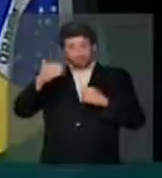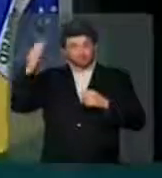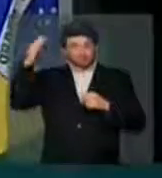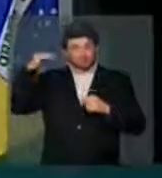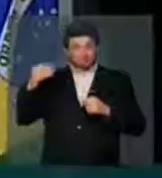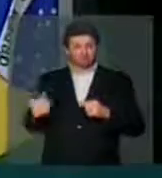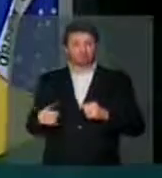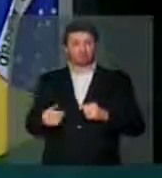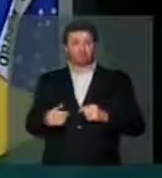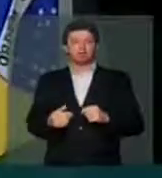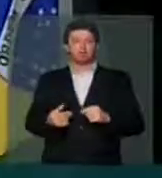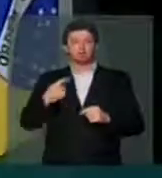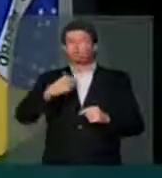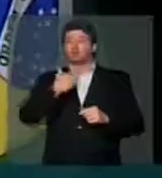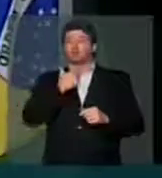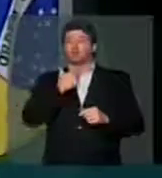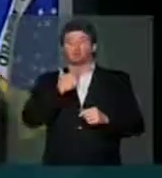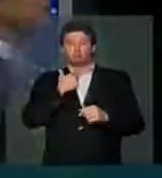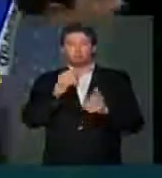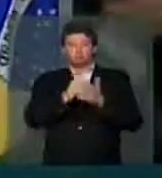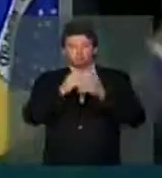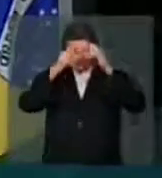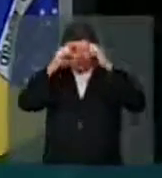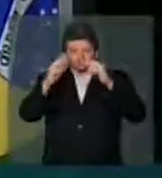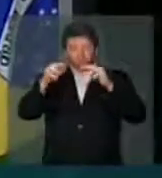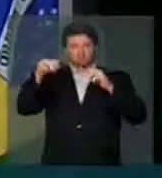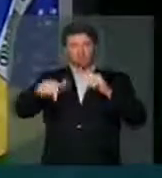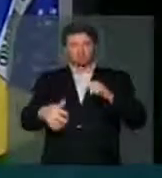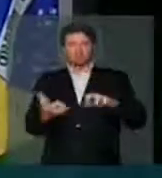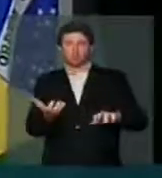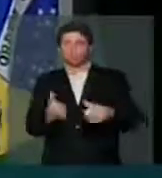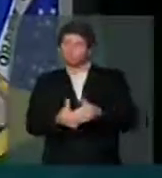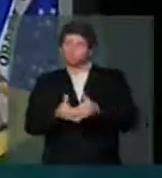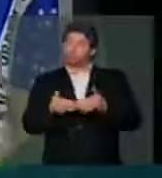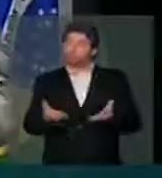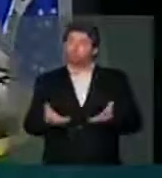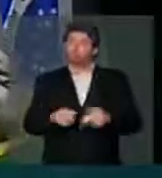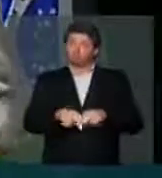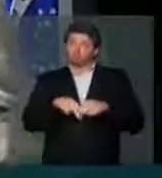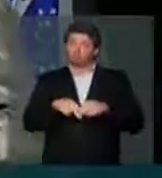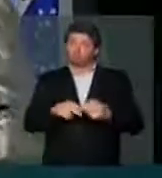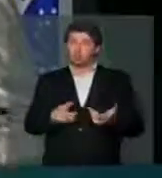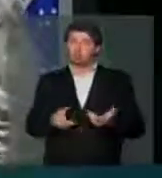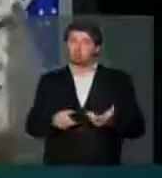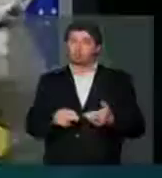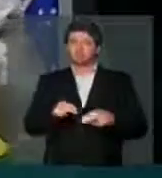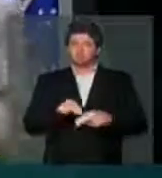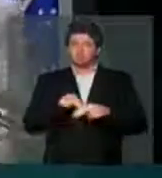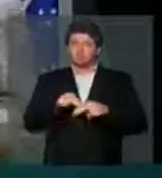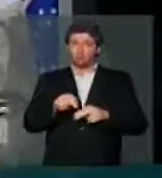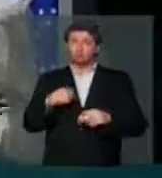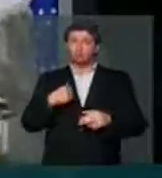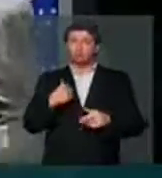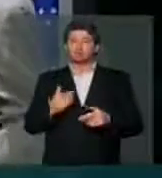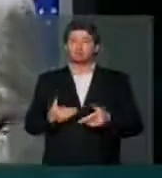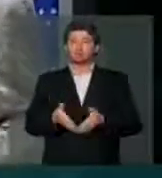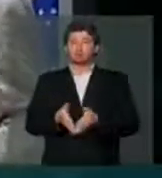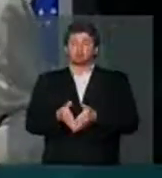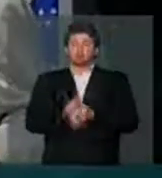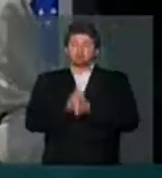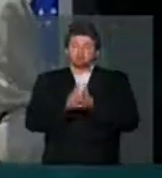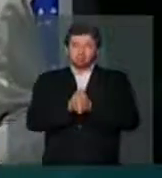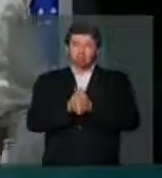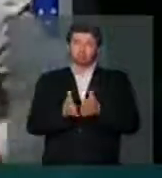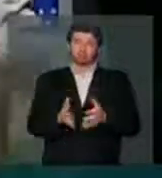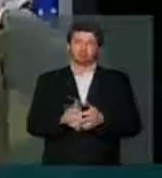nós não podemos desonrar este parlamento portanto meus caros amigos eu faço um apelo